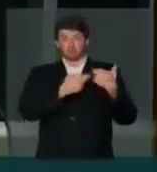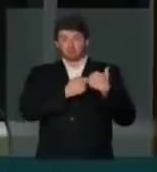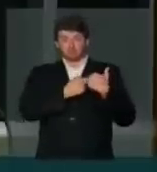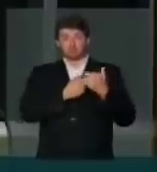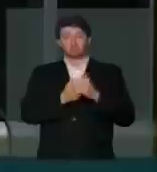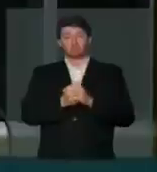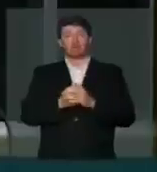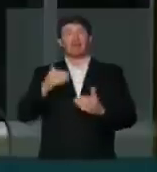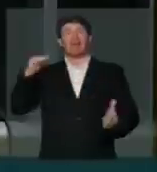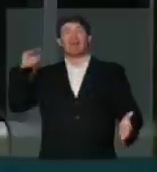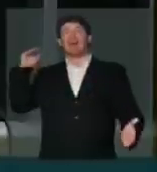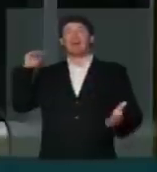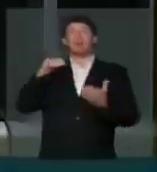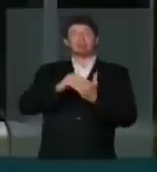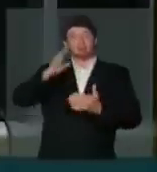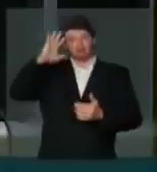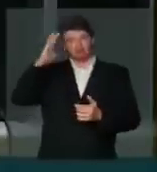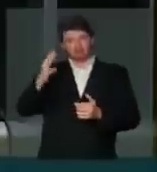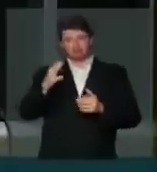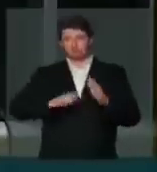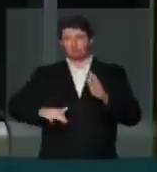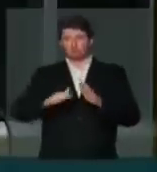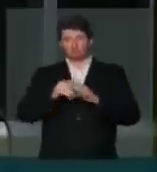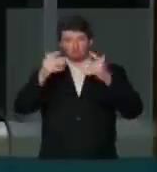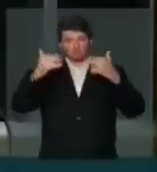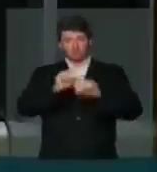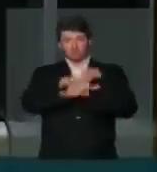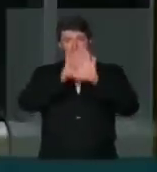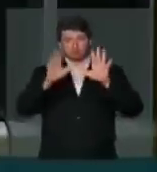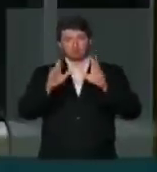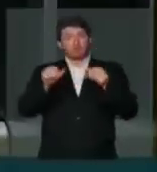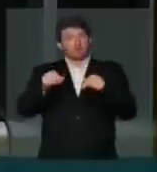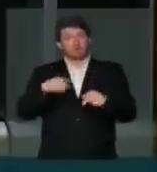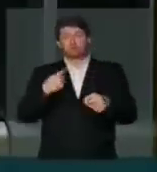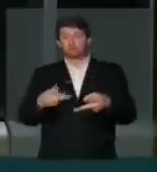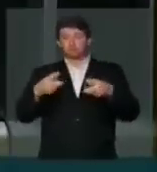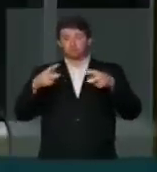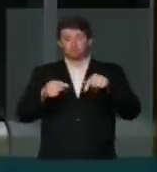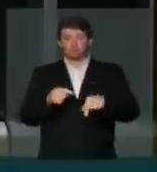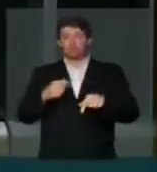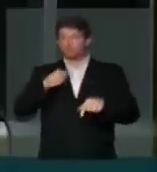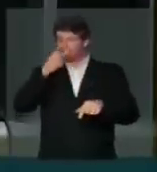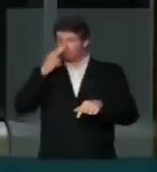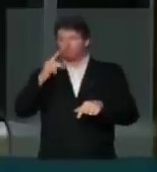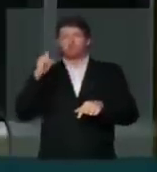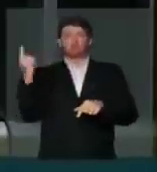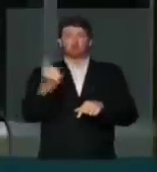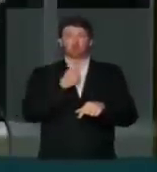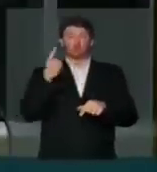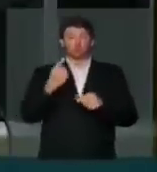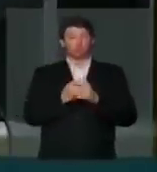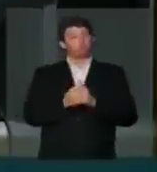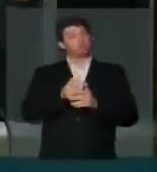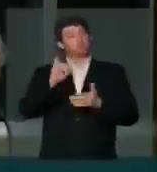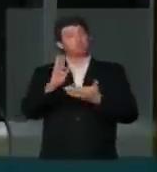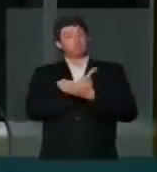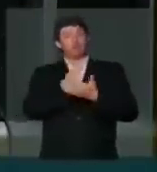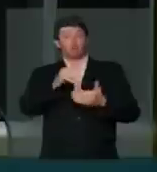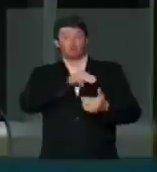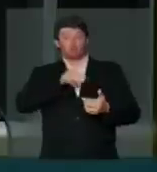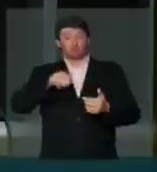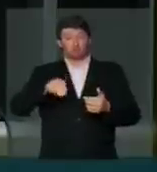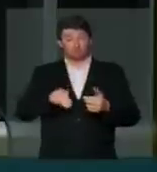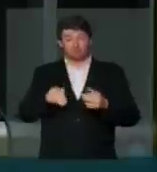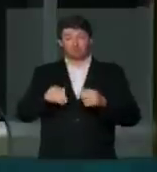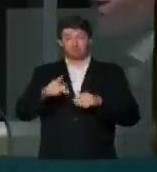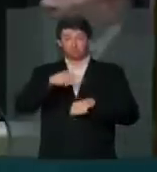até que tudo se esclarecesse. É isso que estaríamos cobrando aqui, creio que a unanimidade, se algum ministro de